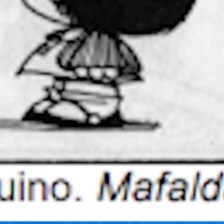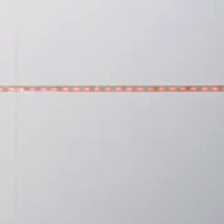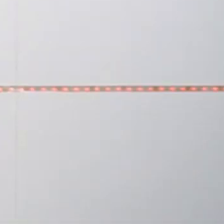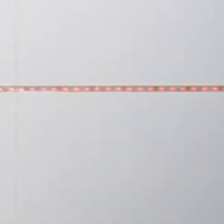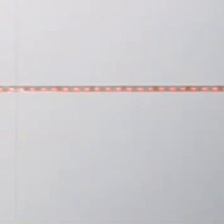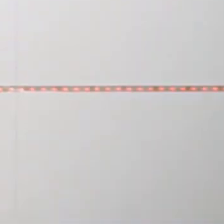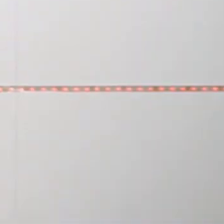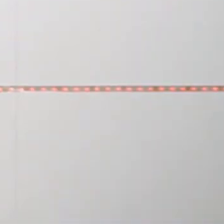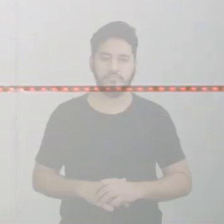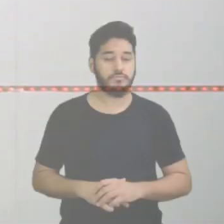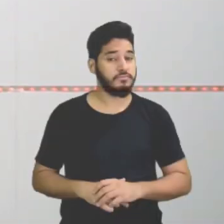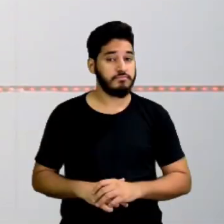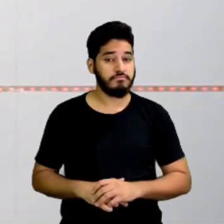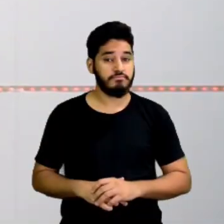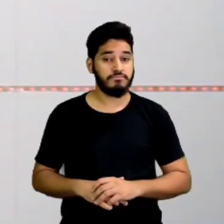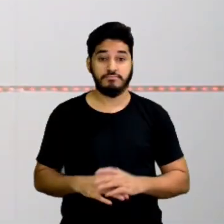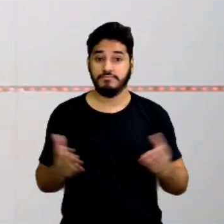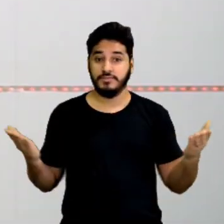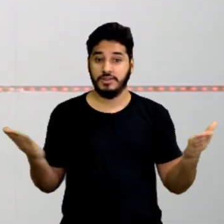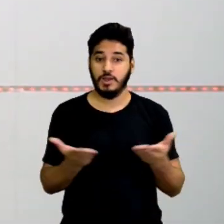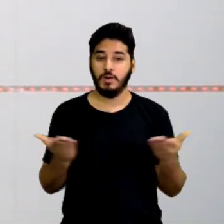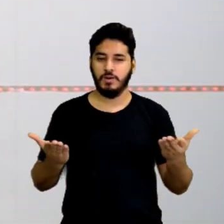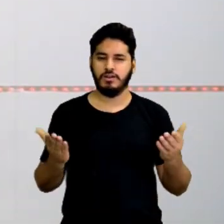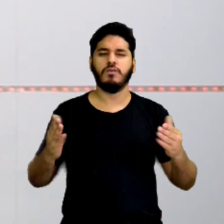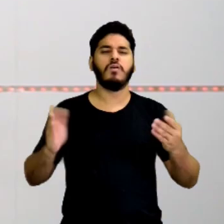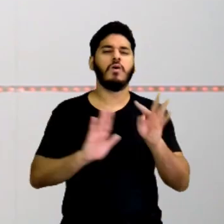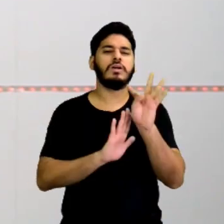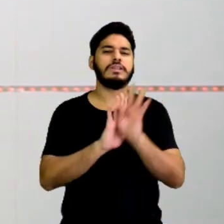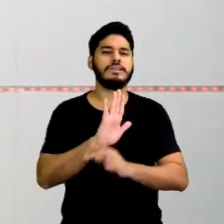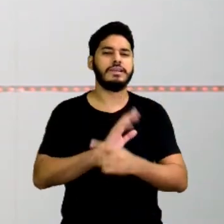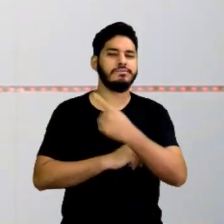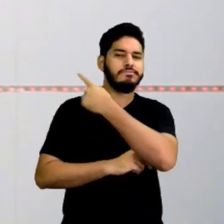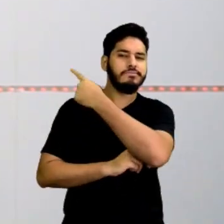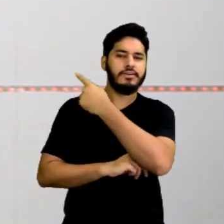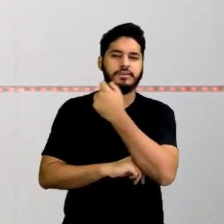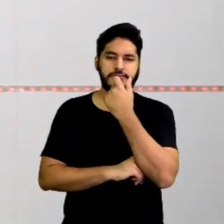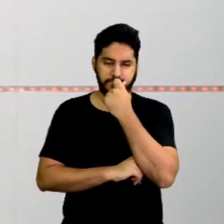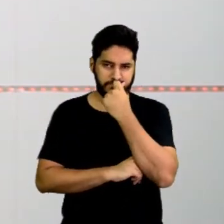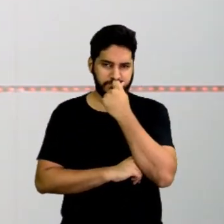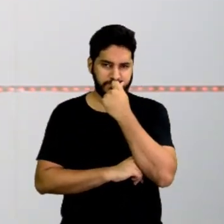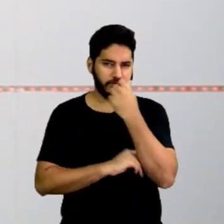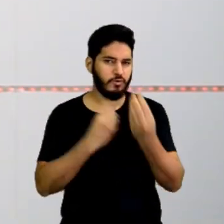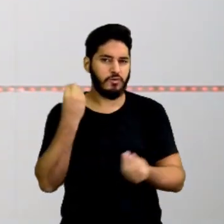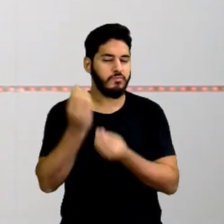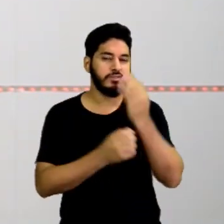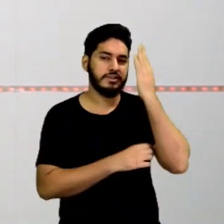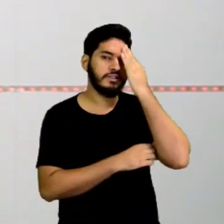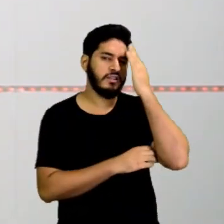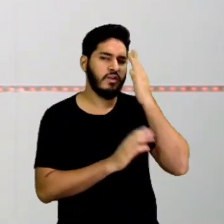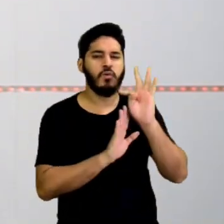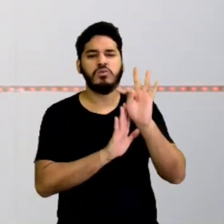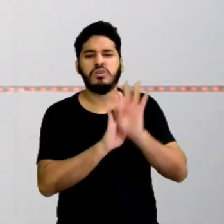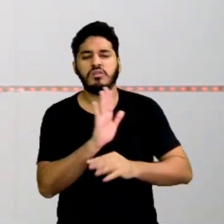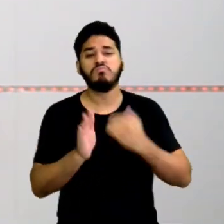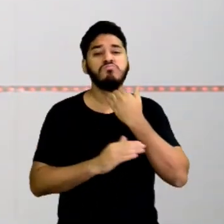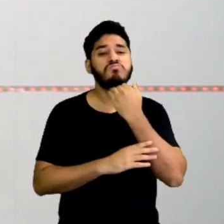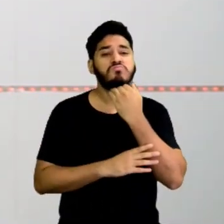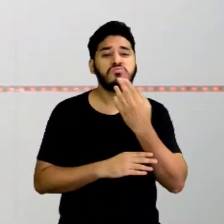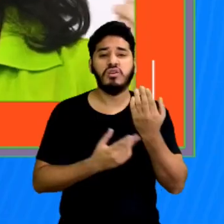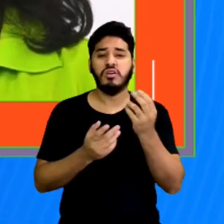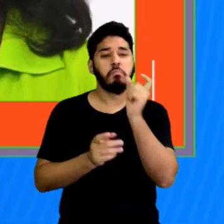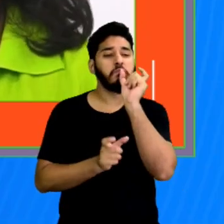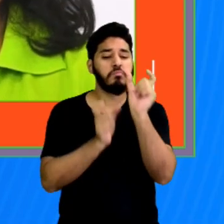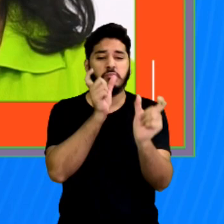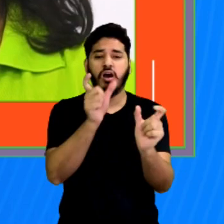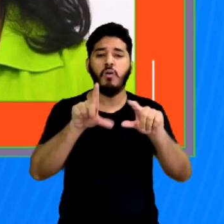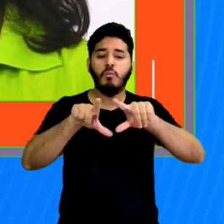E agora, que texto é esse? Como vamos interpretar um texto sem palavra alguma?